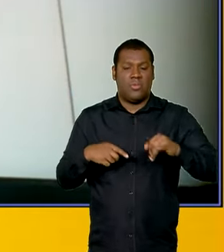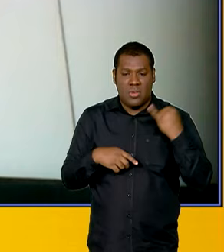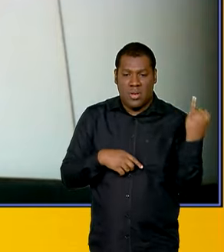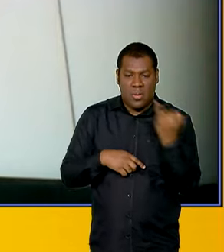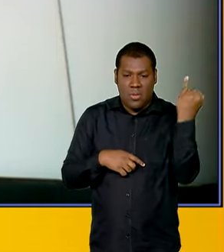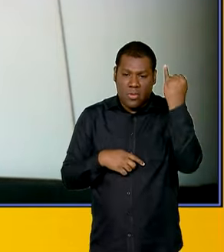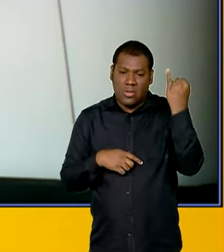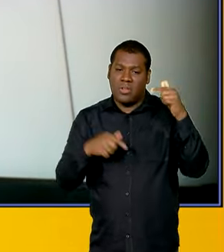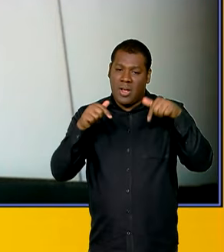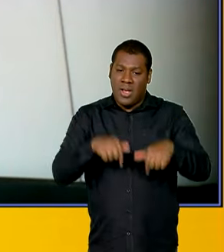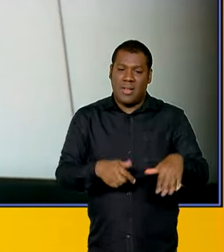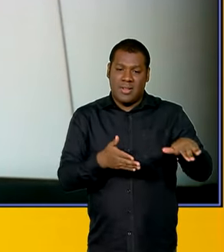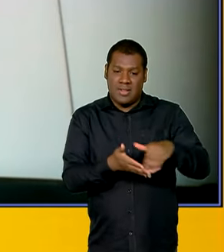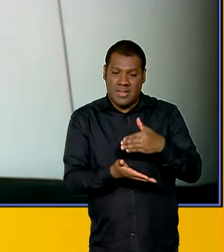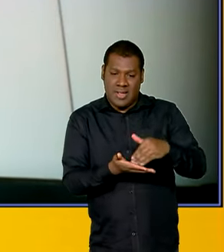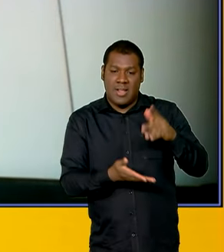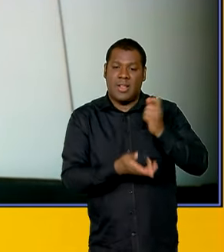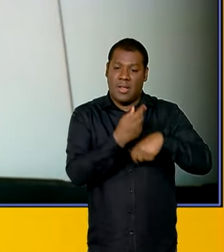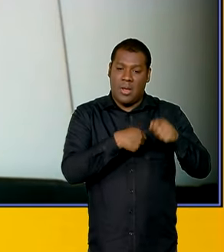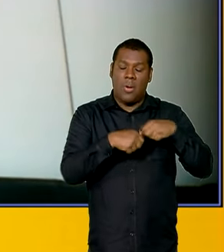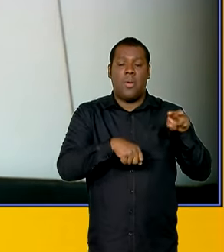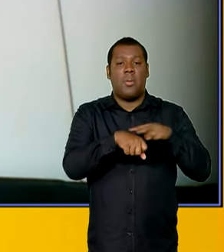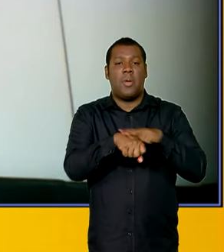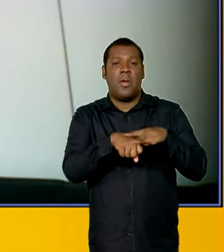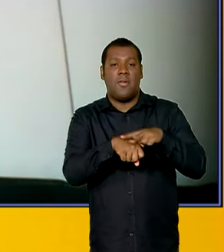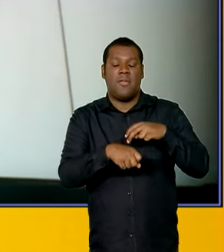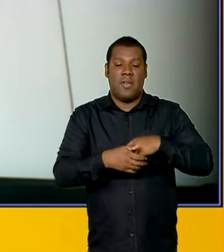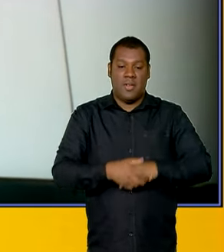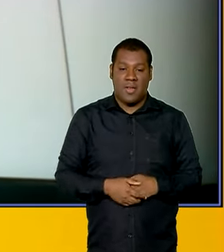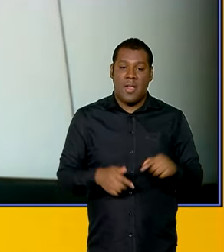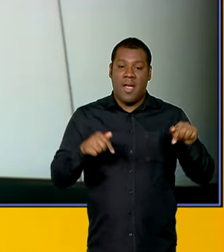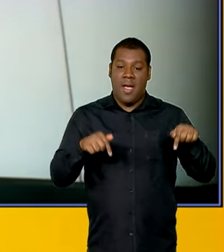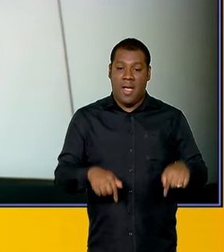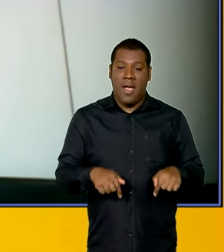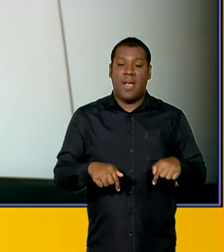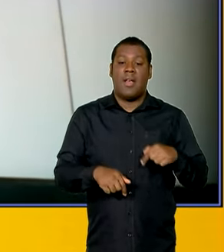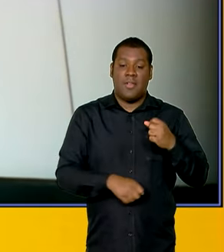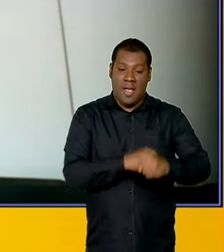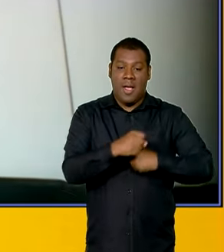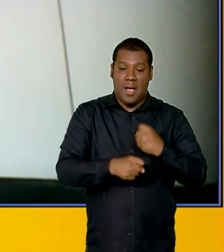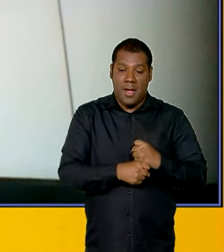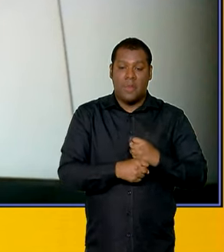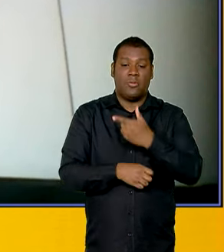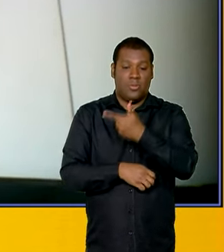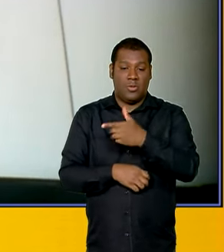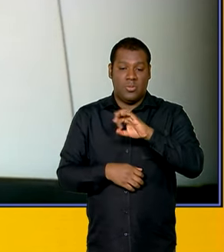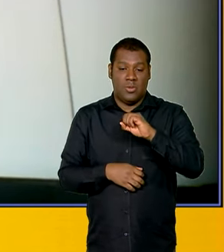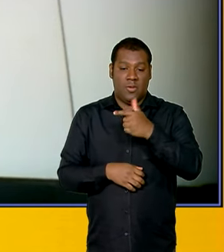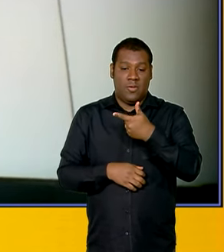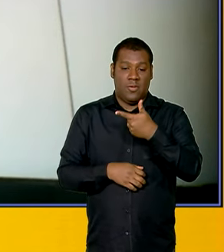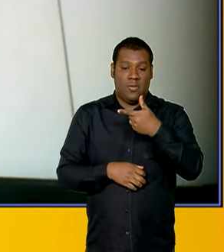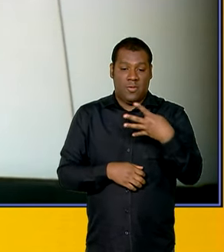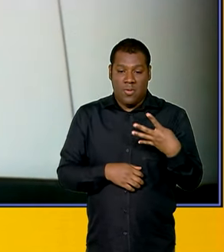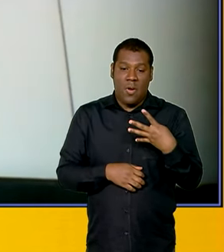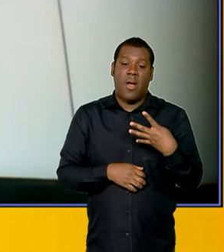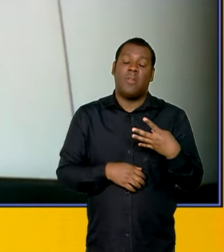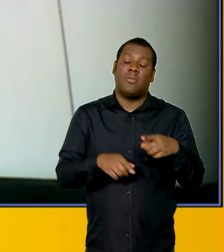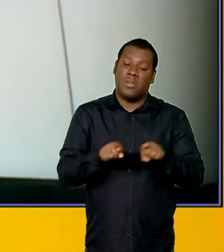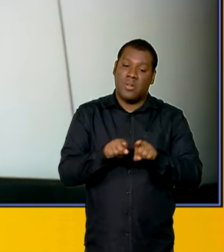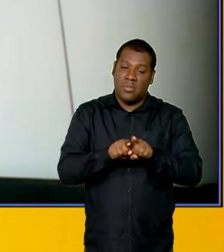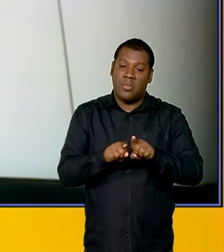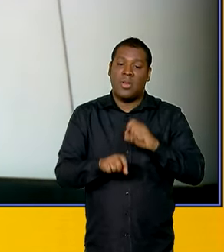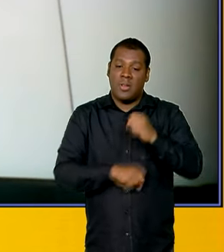aqui na Secretaria de Economia Verde ao longo desse ano, até o início do próximo ano. É que a